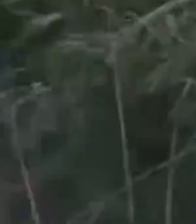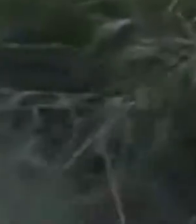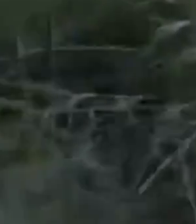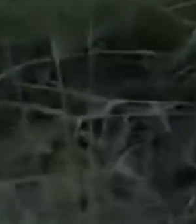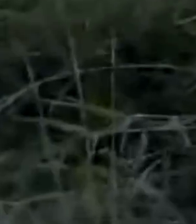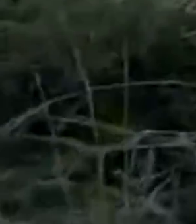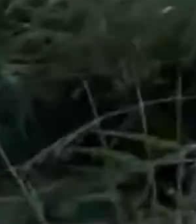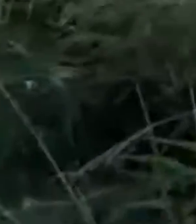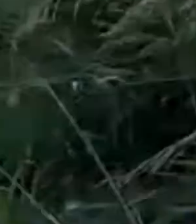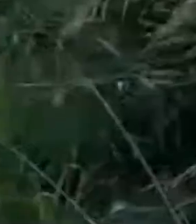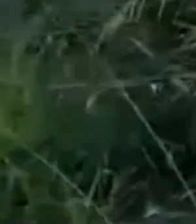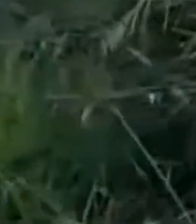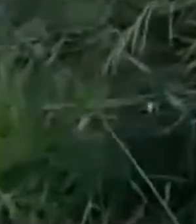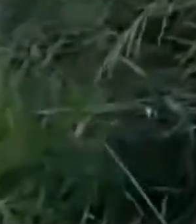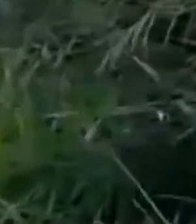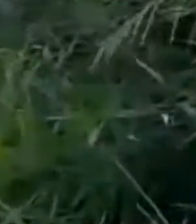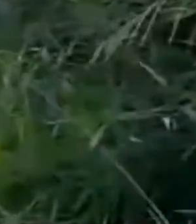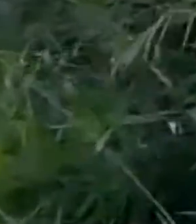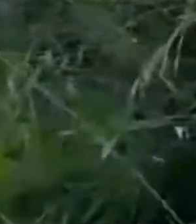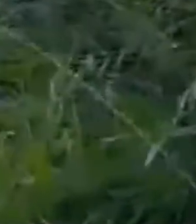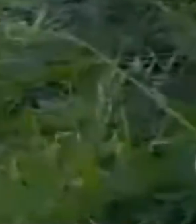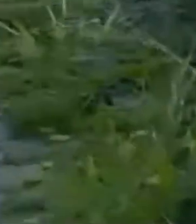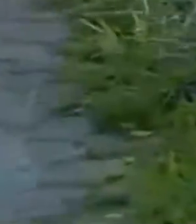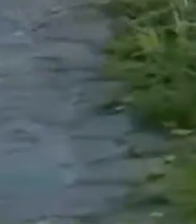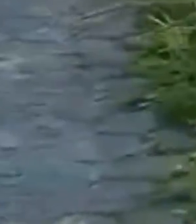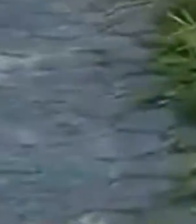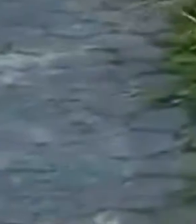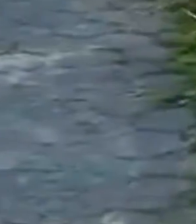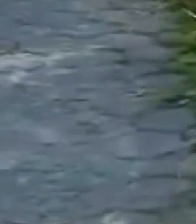A vai